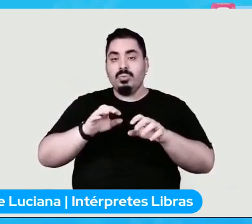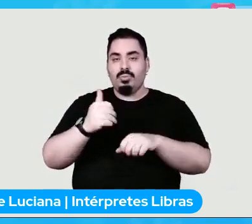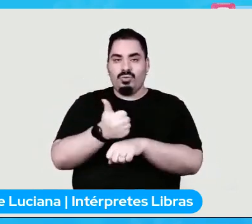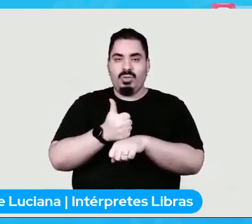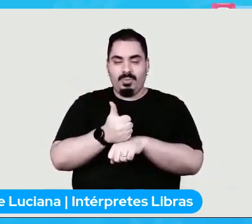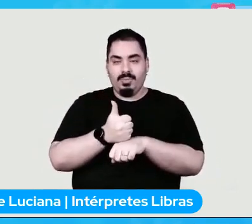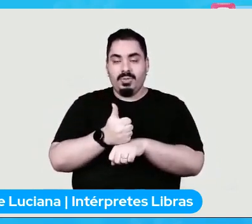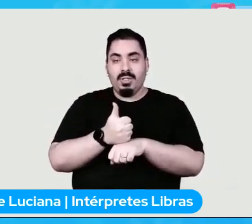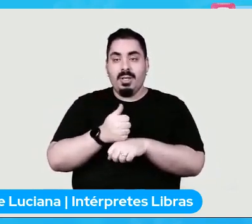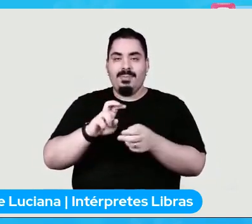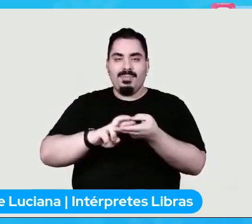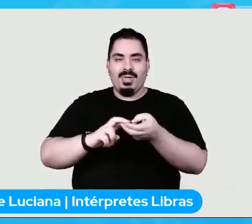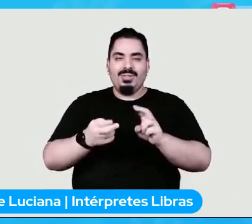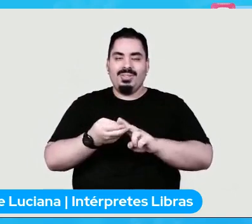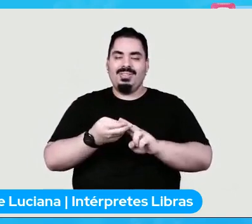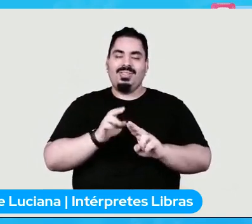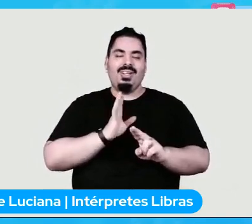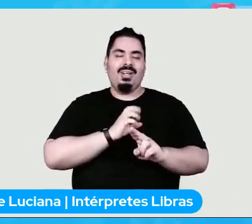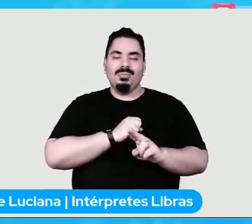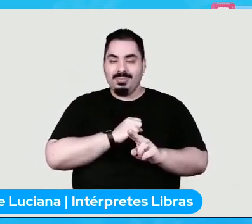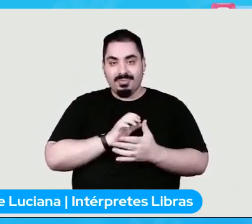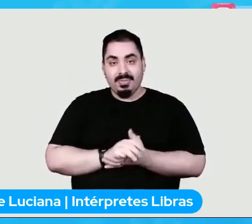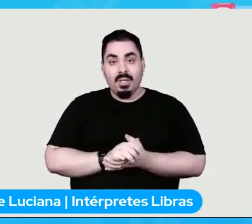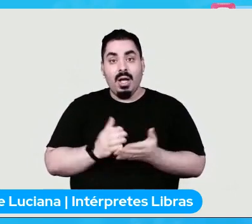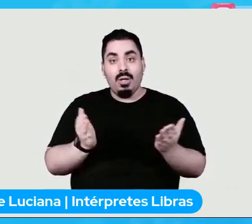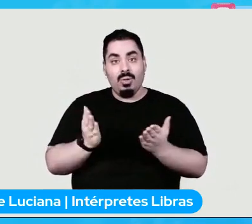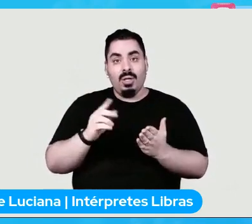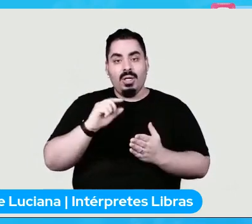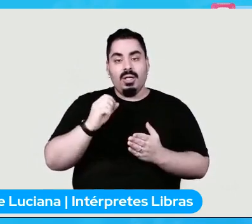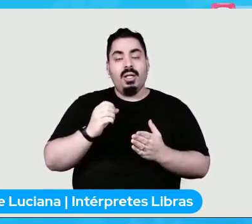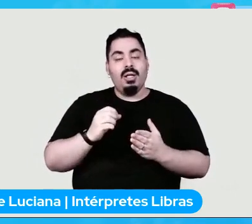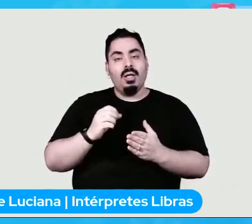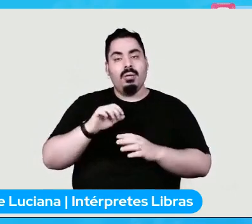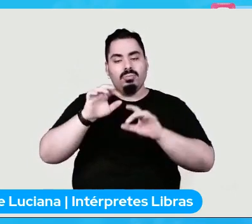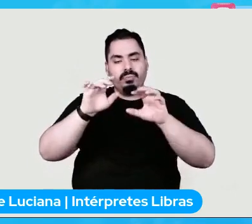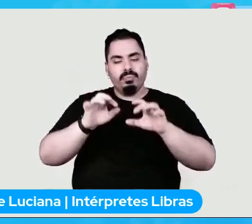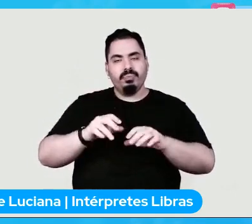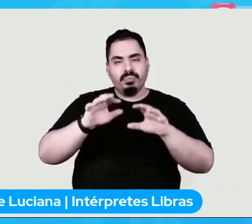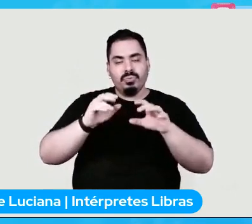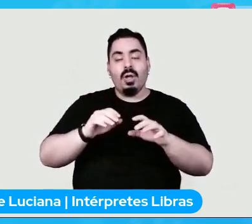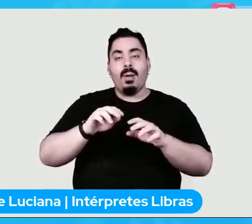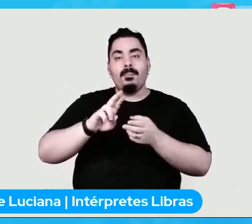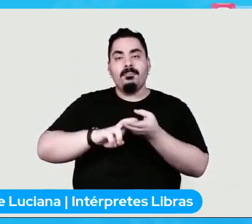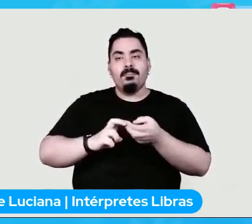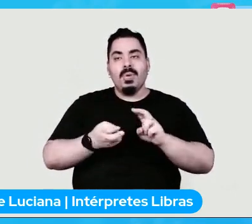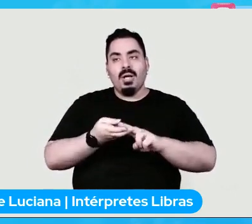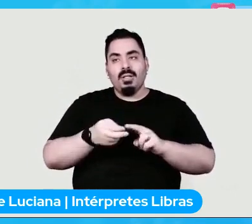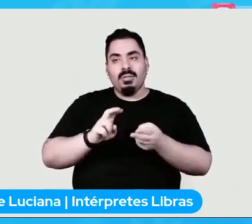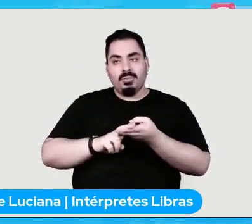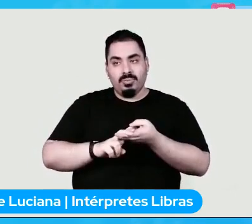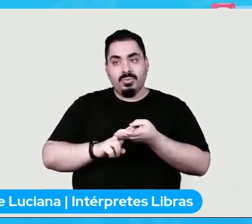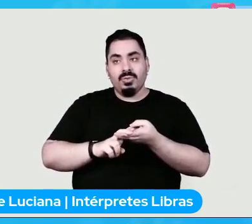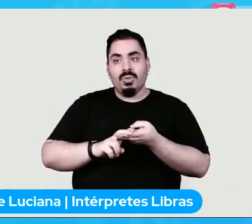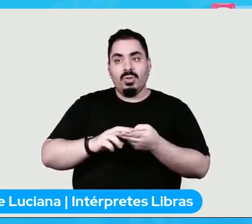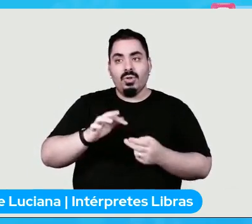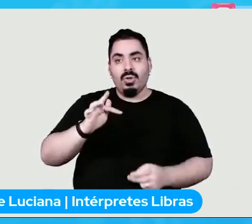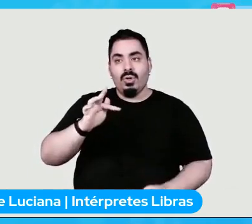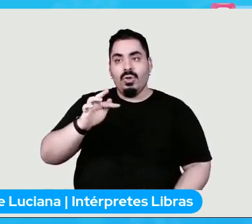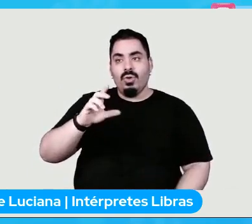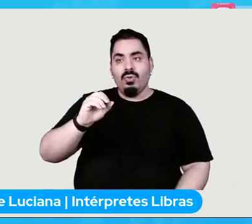Atualmente, é desenvolvedor Python na Zite. É um formerly scrapping Ruby.